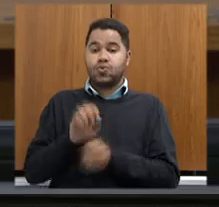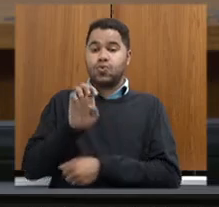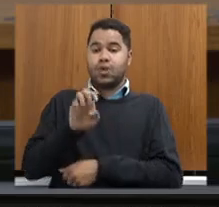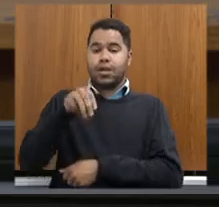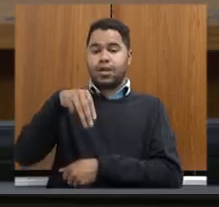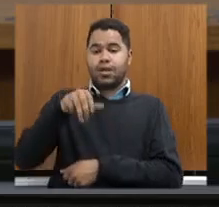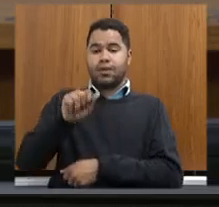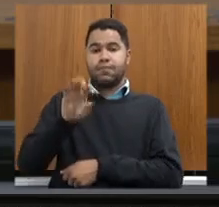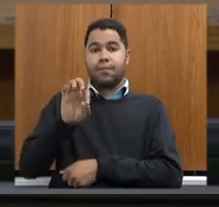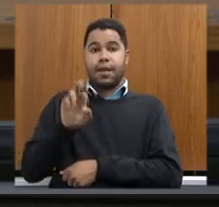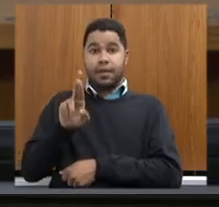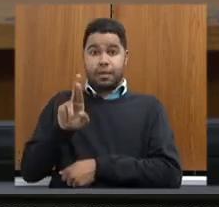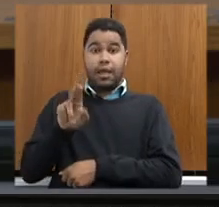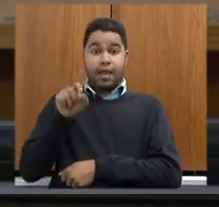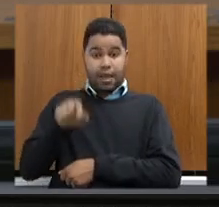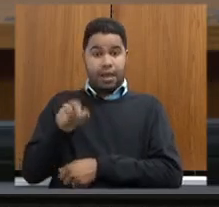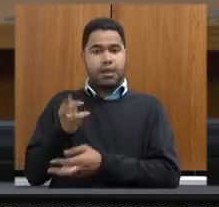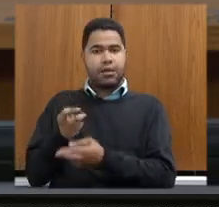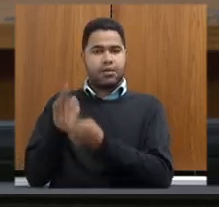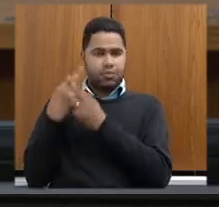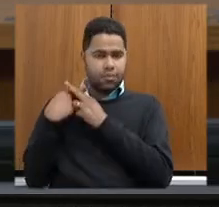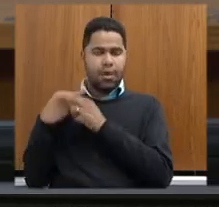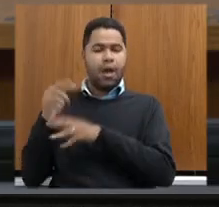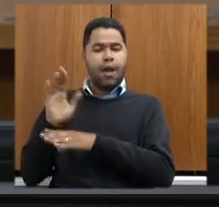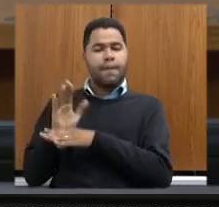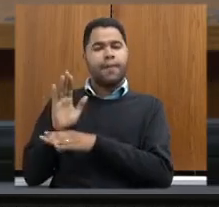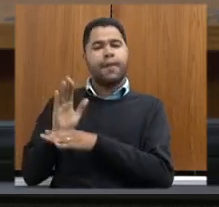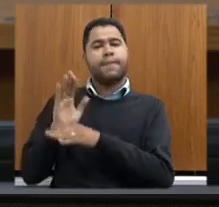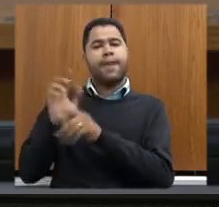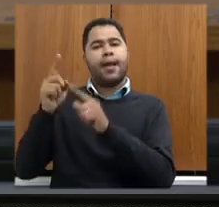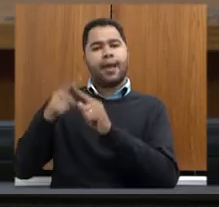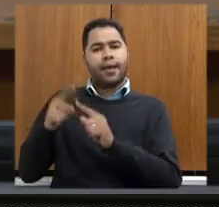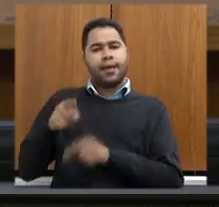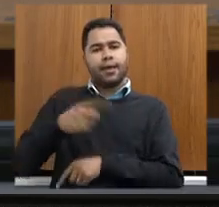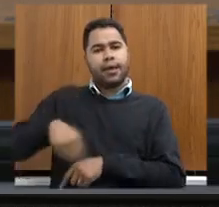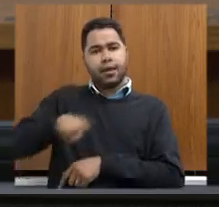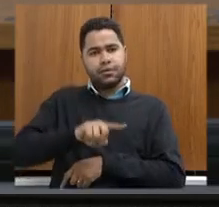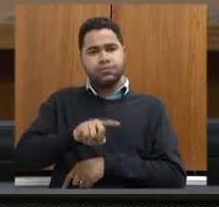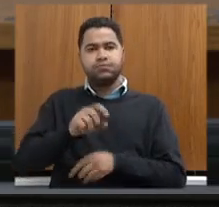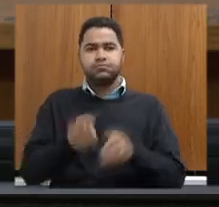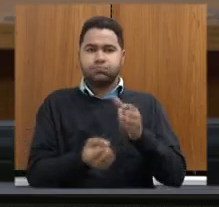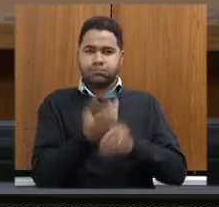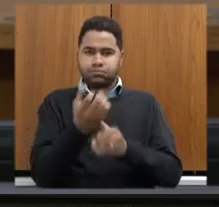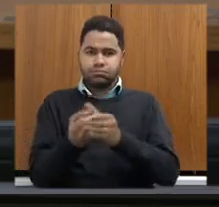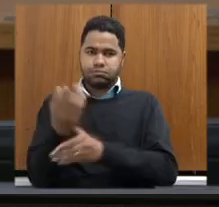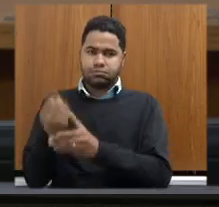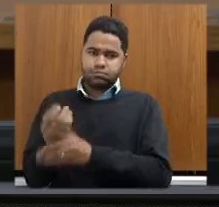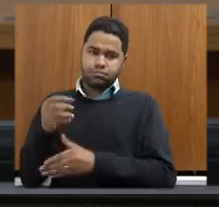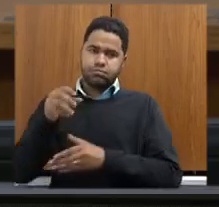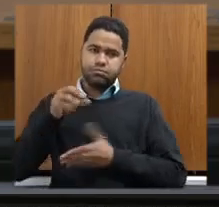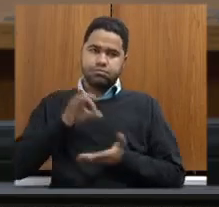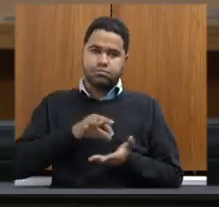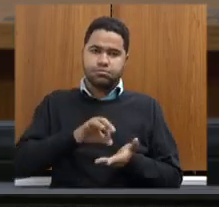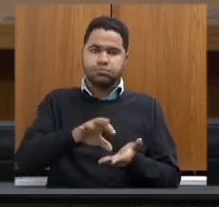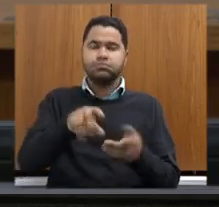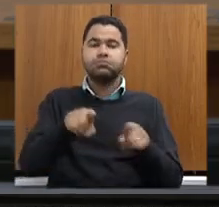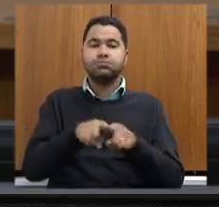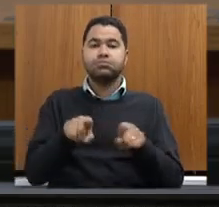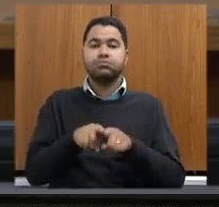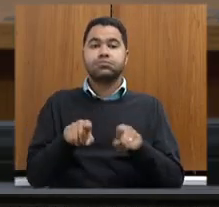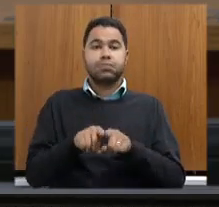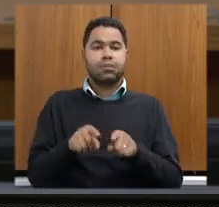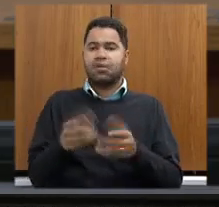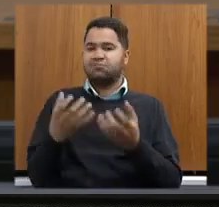é responsável pela assistência técnica. para os produtores rurais. Em relação ao PRA, a não adesão de 36%,